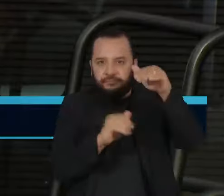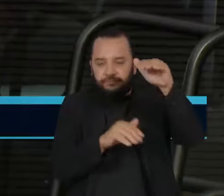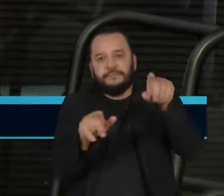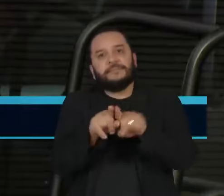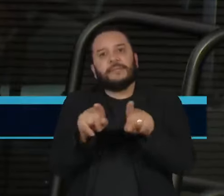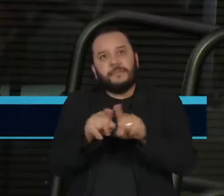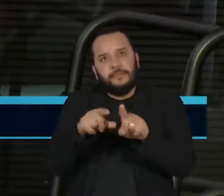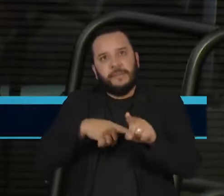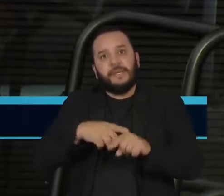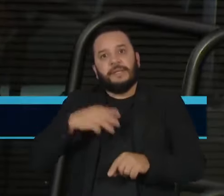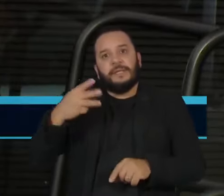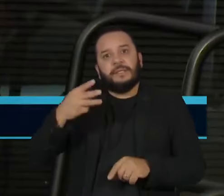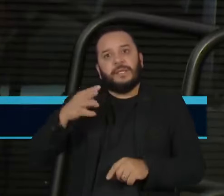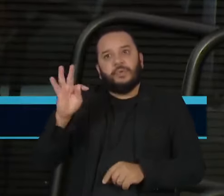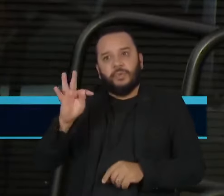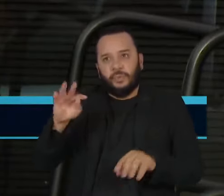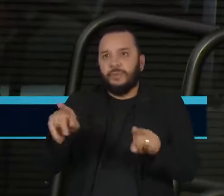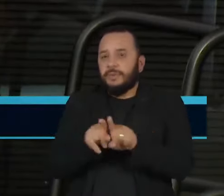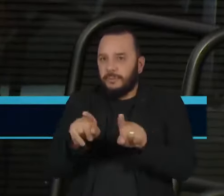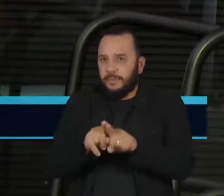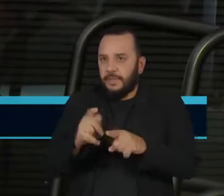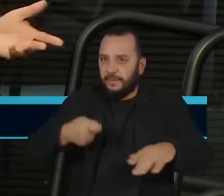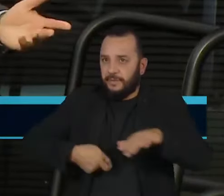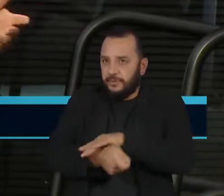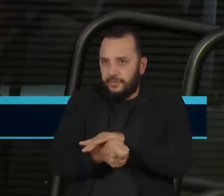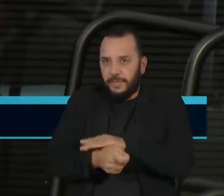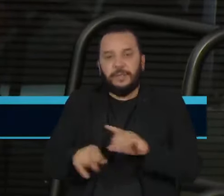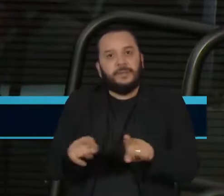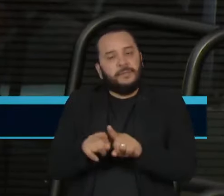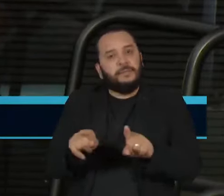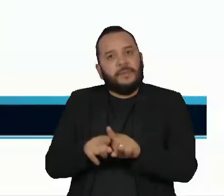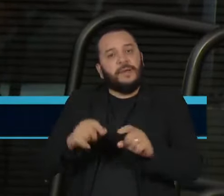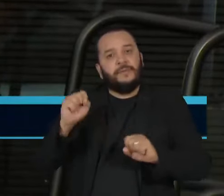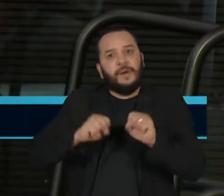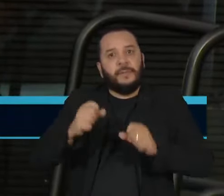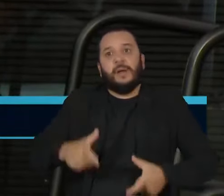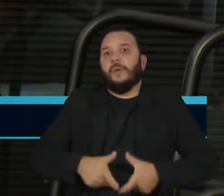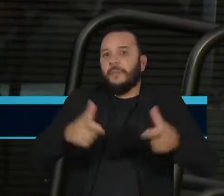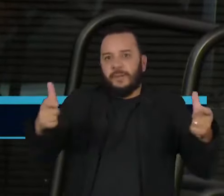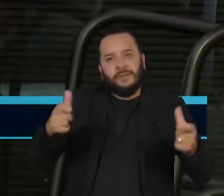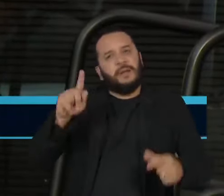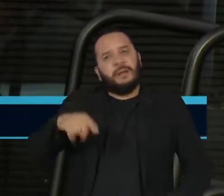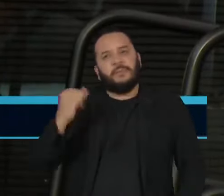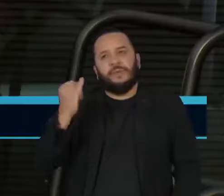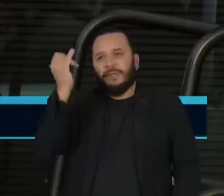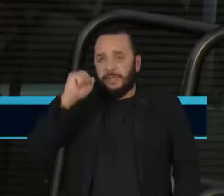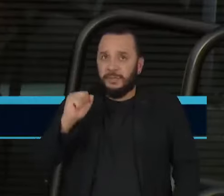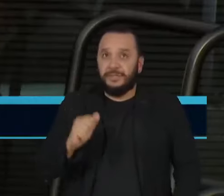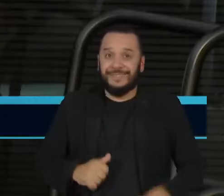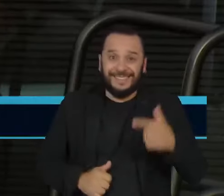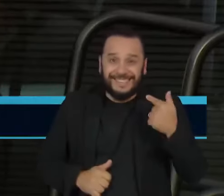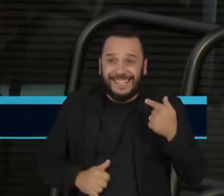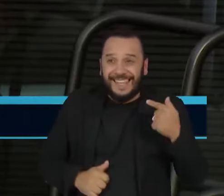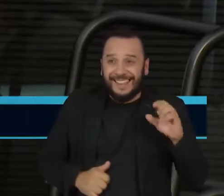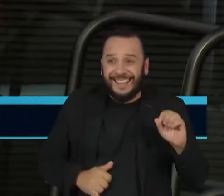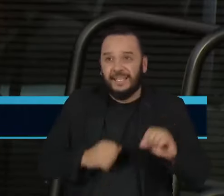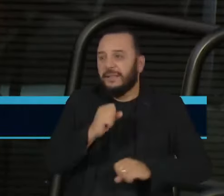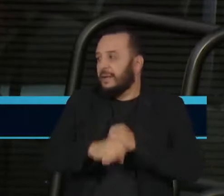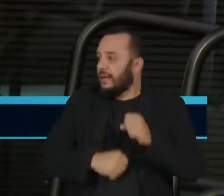virar investimento, vai virar ampliação de planta. Isso vai fazer a diferença, que essa história de mais de 70 anos